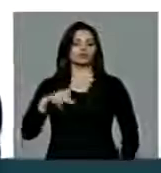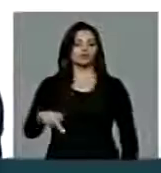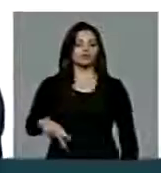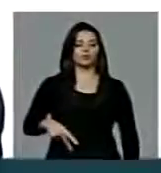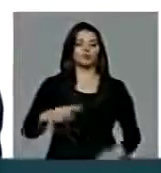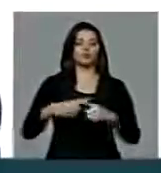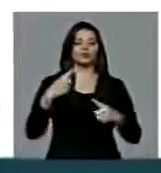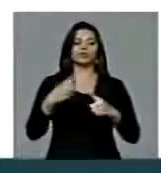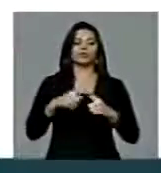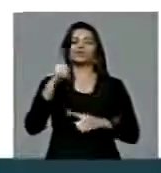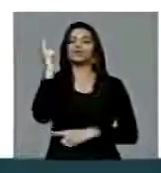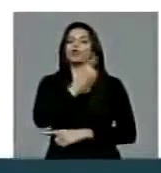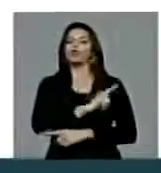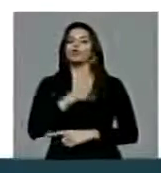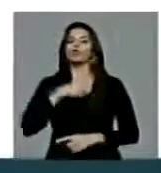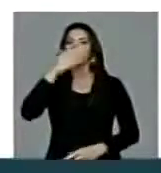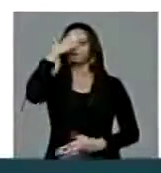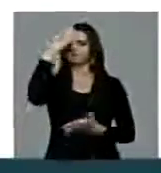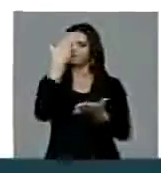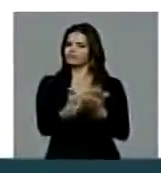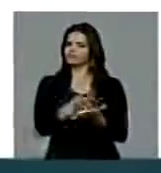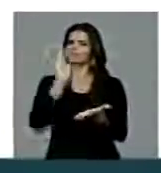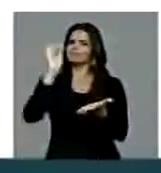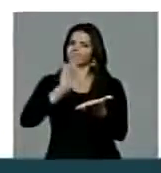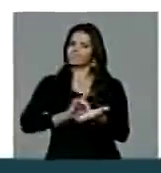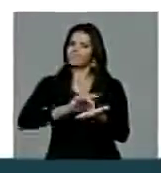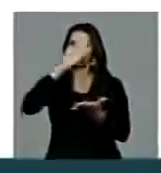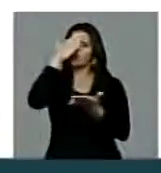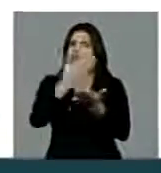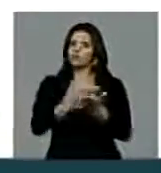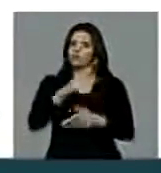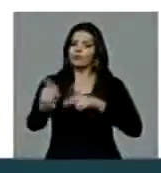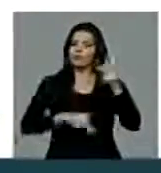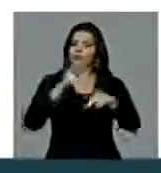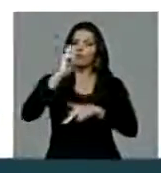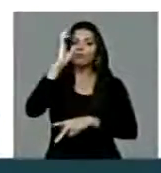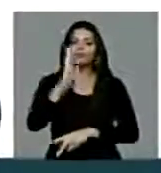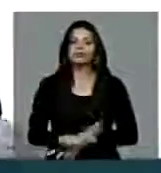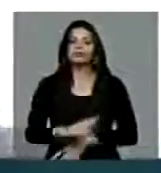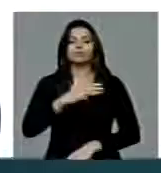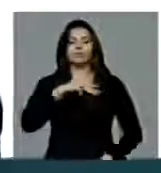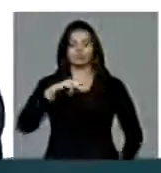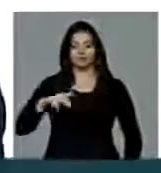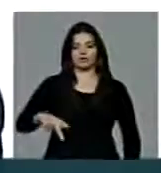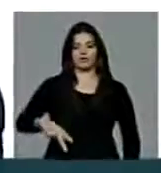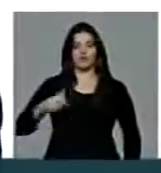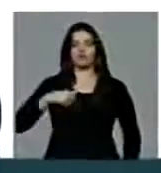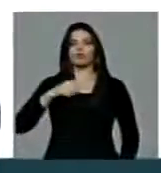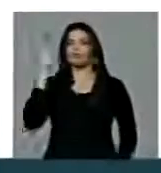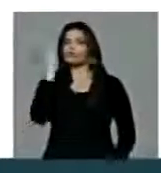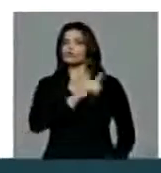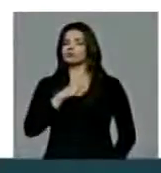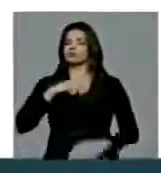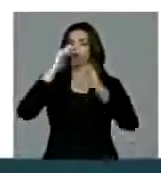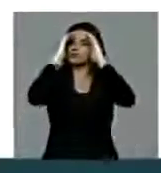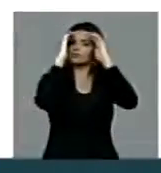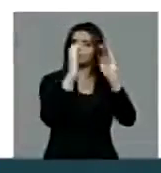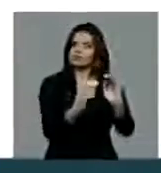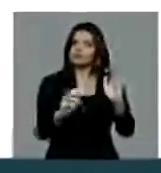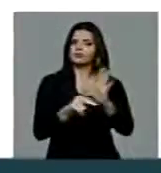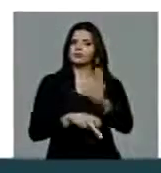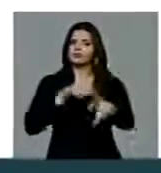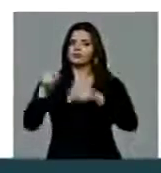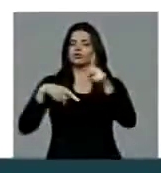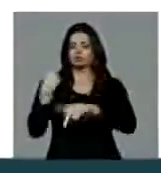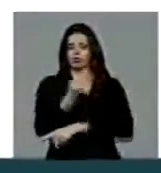até porque ele conseguiu ter credibilidade na nação brasileira e o Ministério Público conquistou o respeito da população e do Congresso